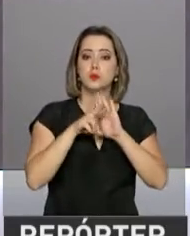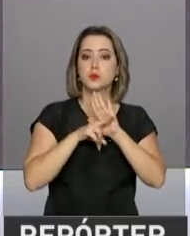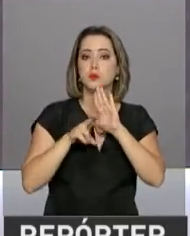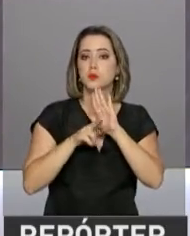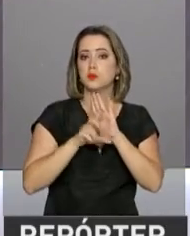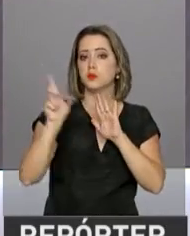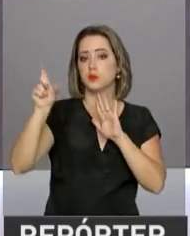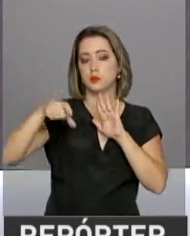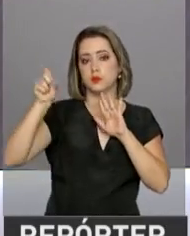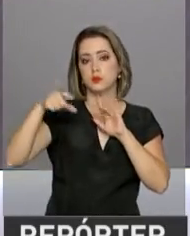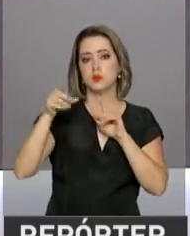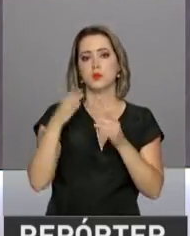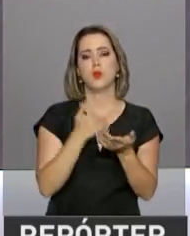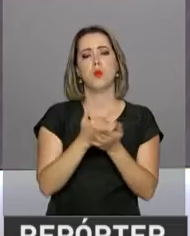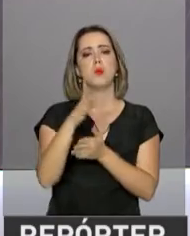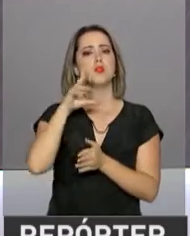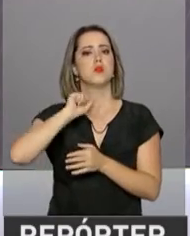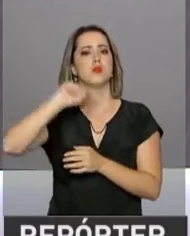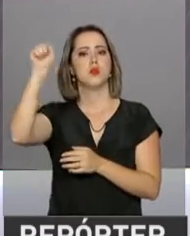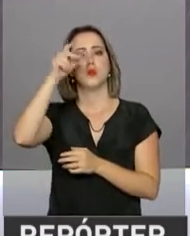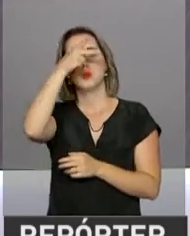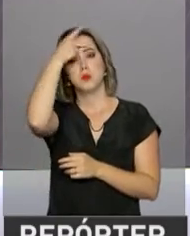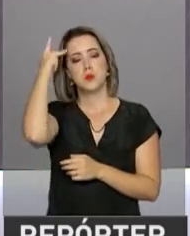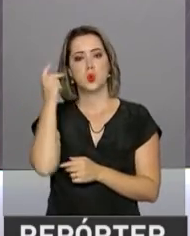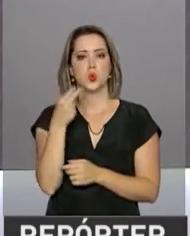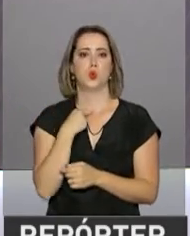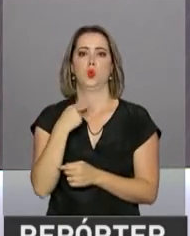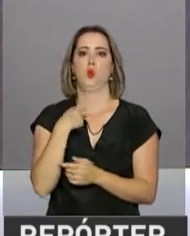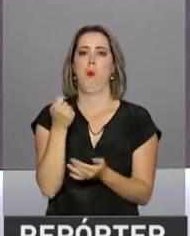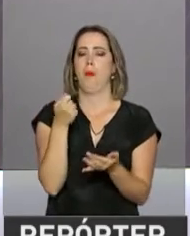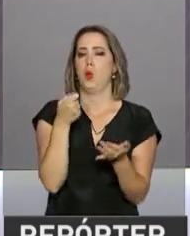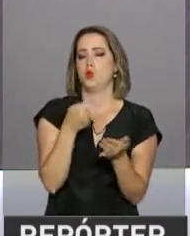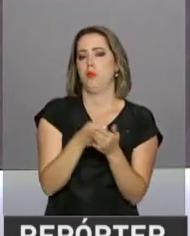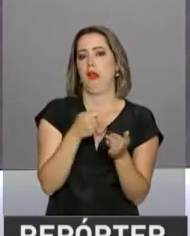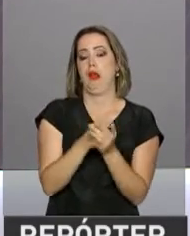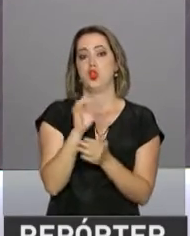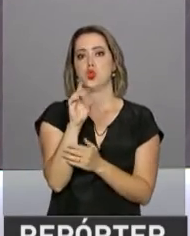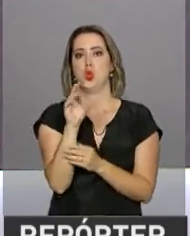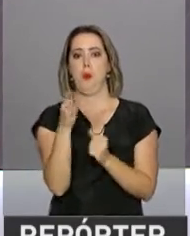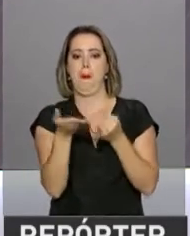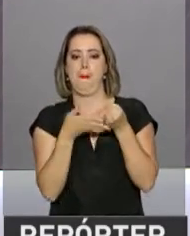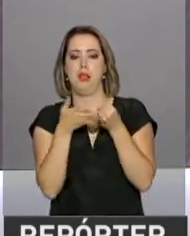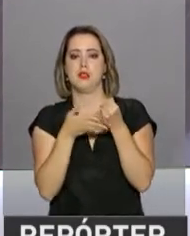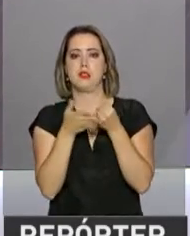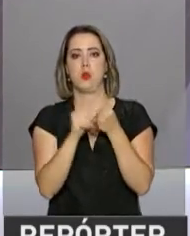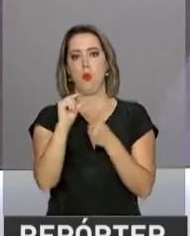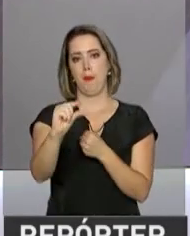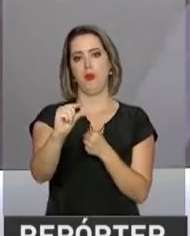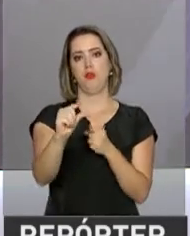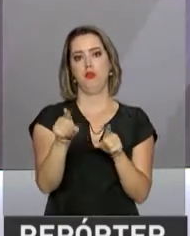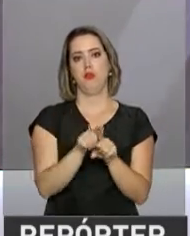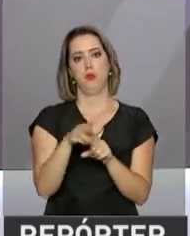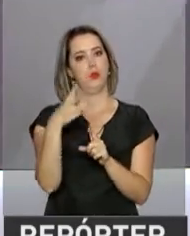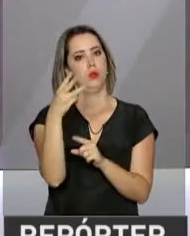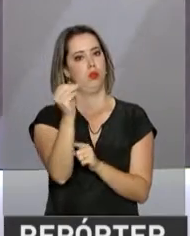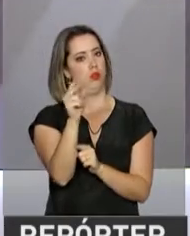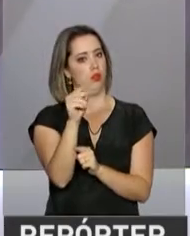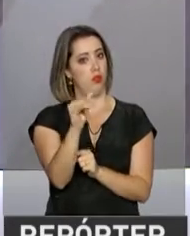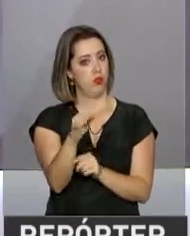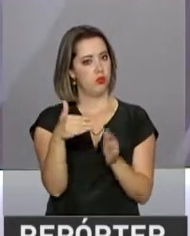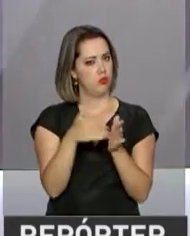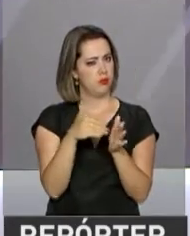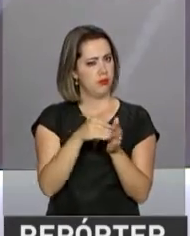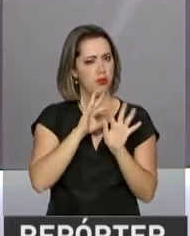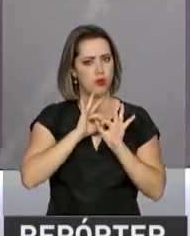A partir de abril, o consumidor não vai poder ficar no rotativo, o chamado pagamento mínimo, por mais de 30 dias. A ideia é